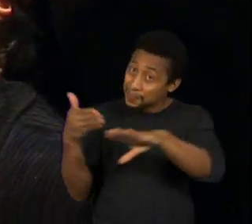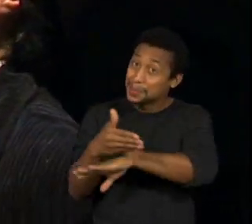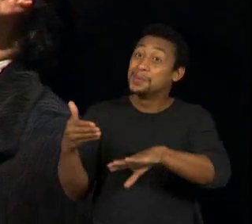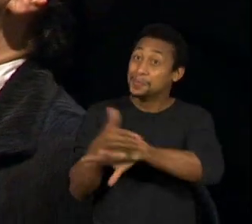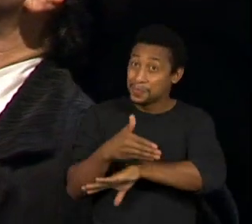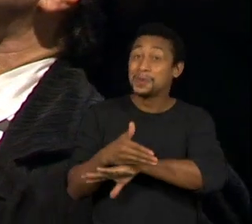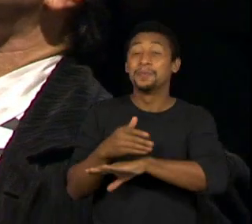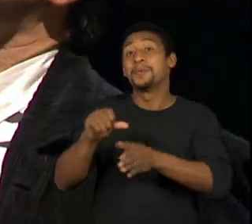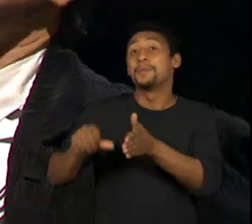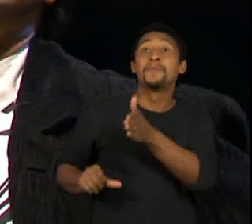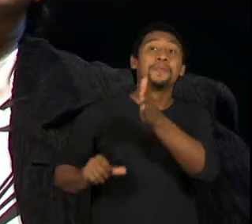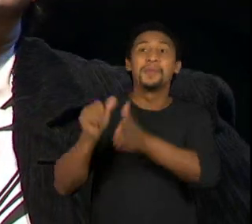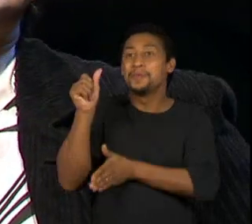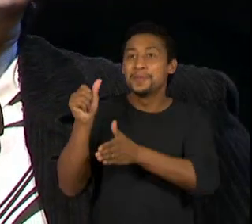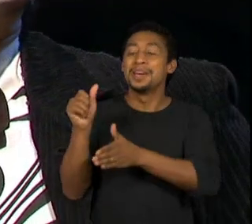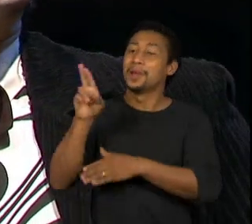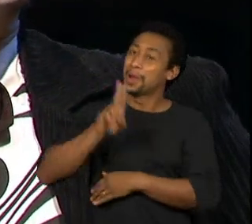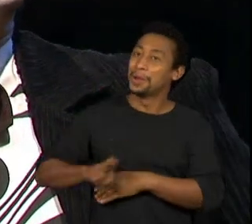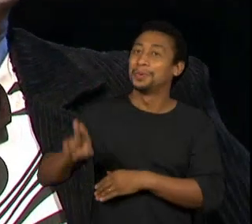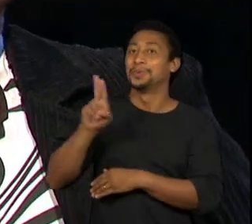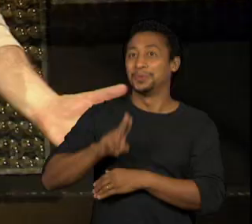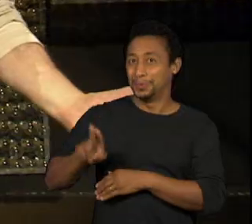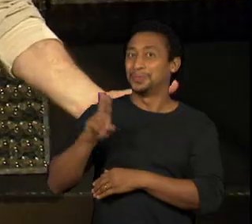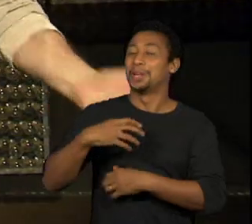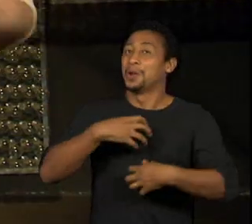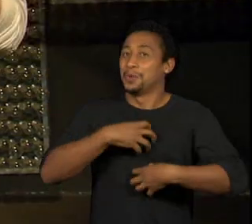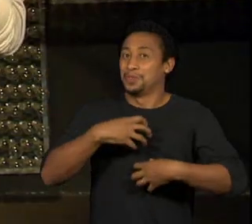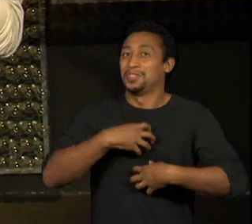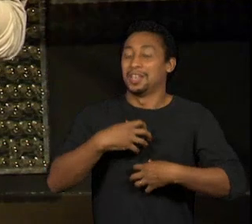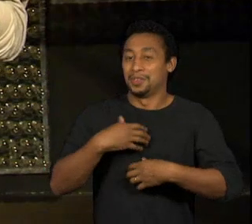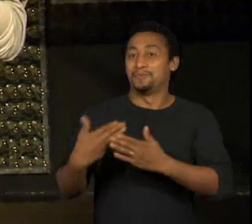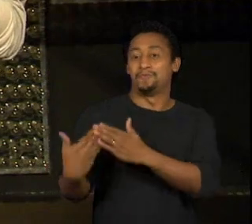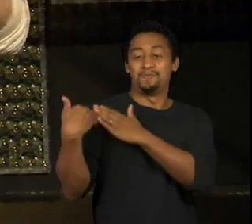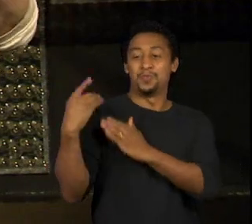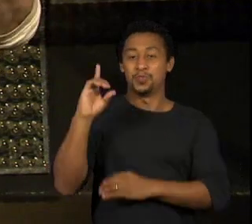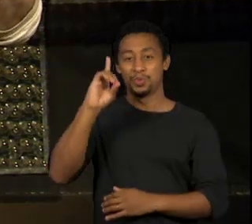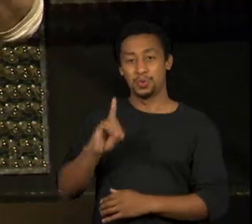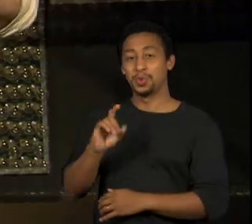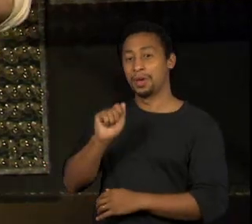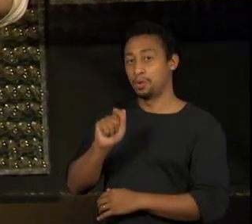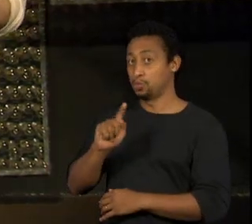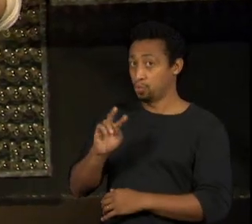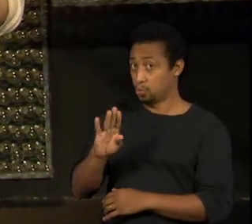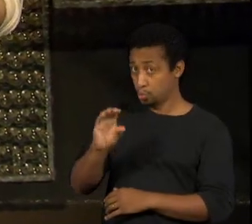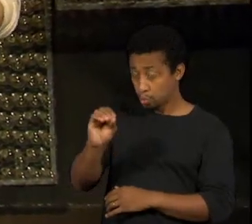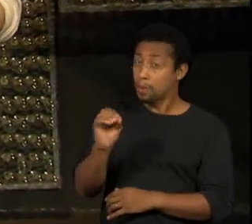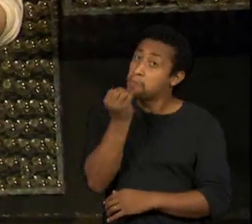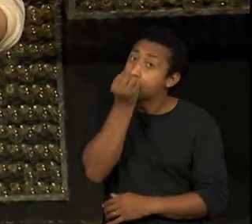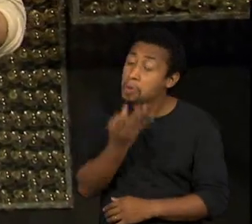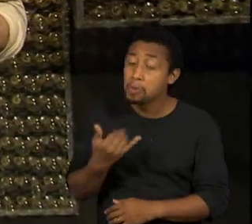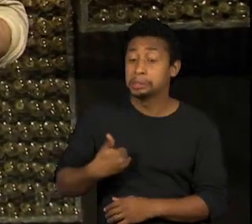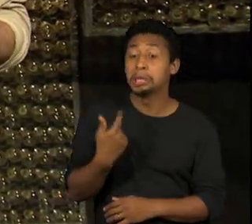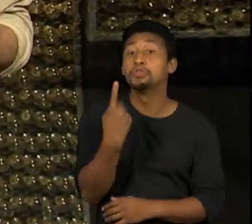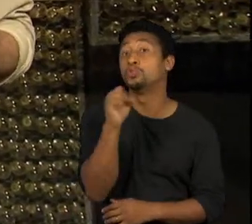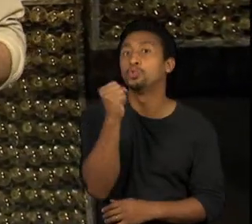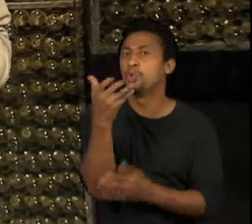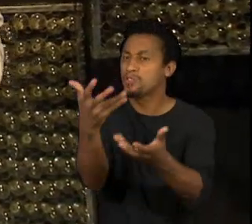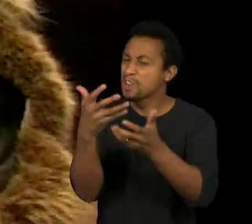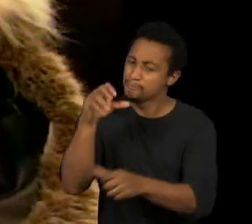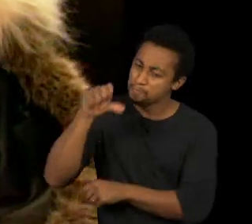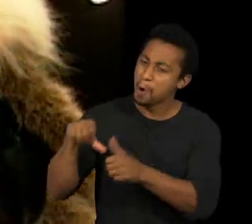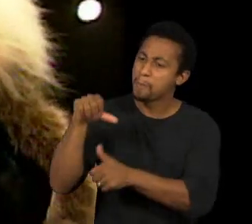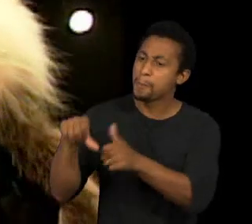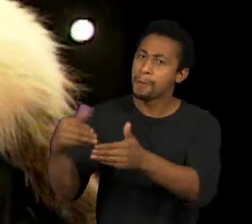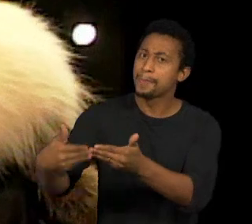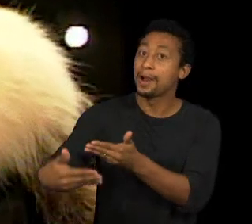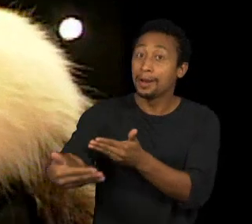pioneiros a utilizar as técnicas de Augusto Boal. Um bom começo para um jovem de 18 anos que tinha sede de mudanças